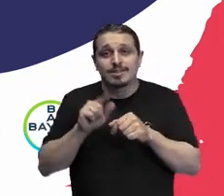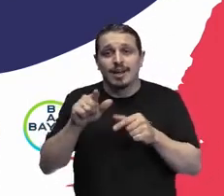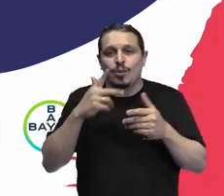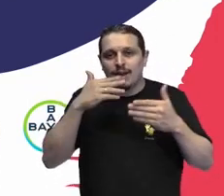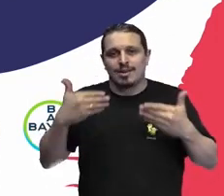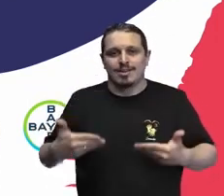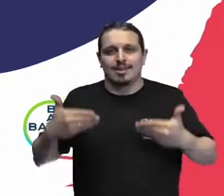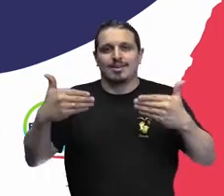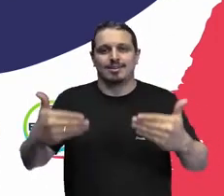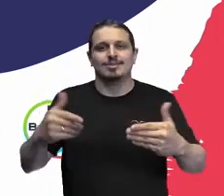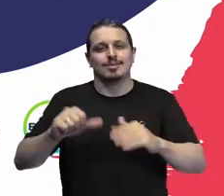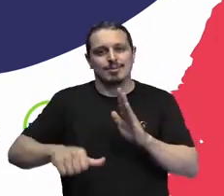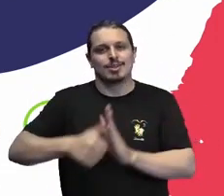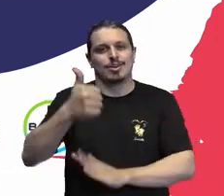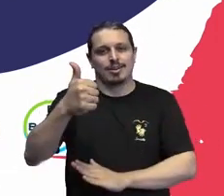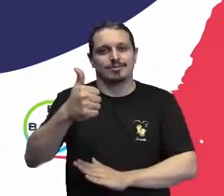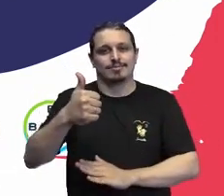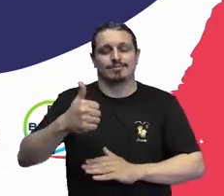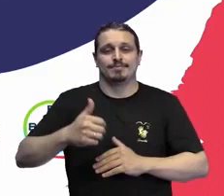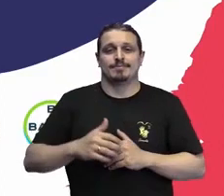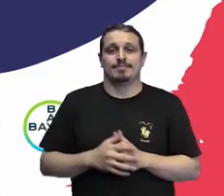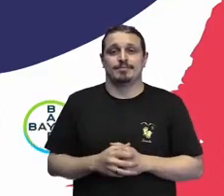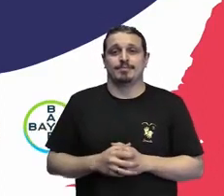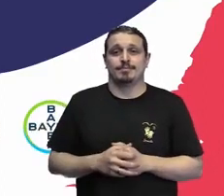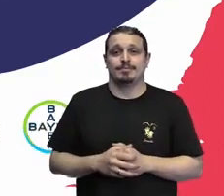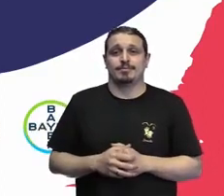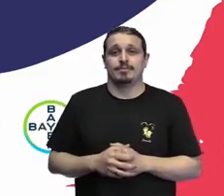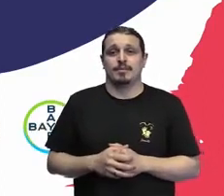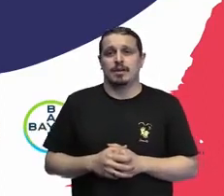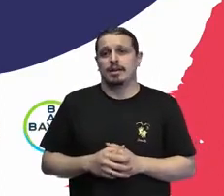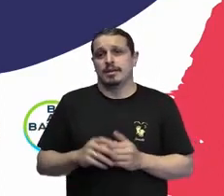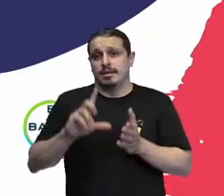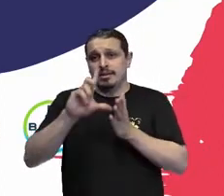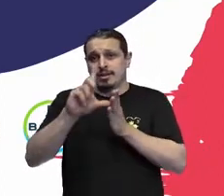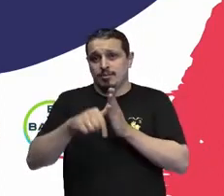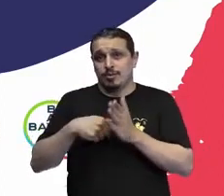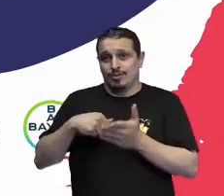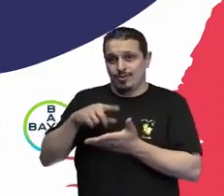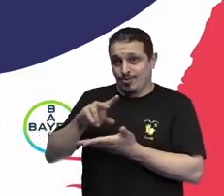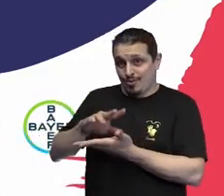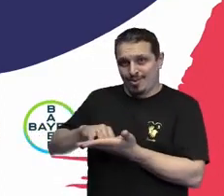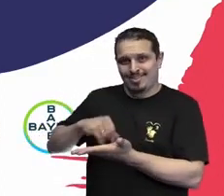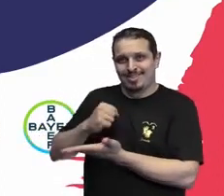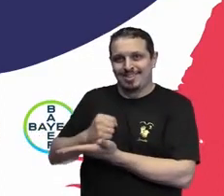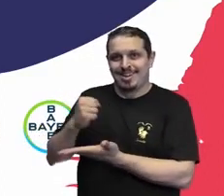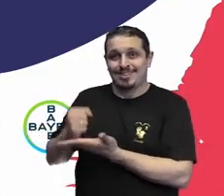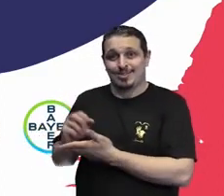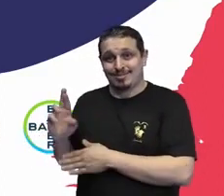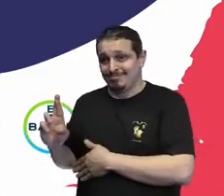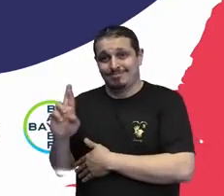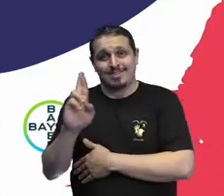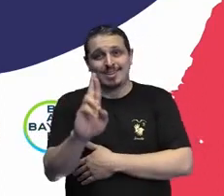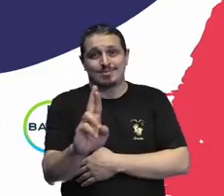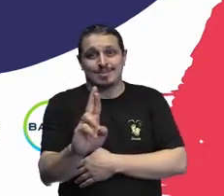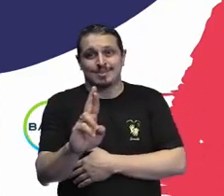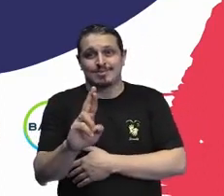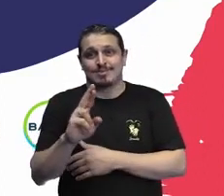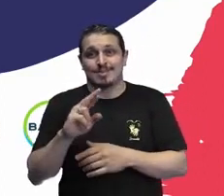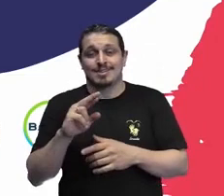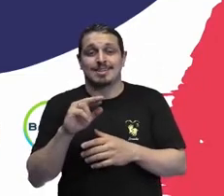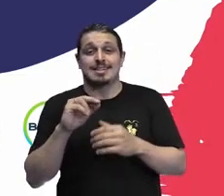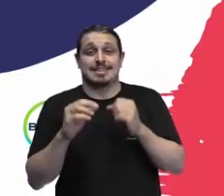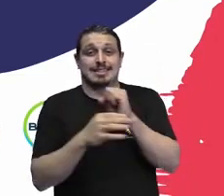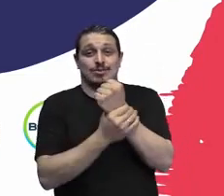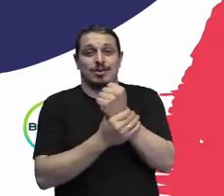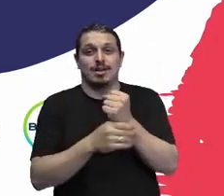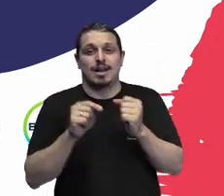Quando eu contrato essa pessoa, ela gera uma representatividade ali também, né? Então, outras pessoas vão olhar aquela pessoa com aquela determinada característica